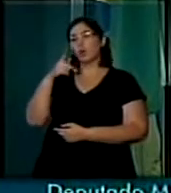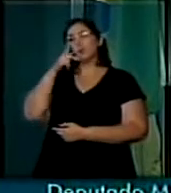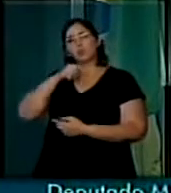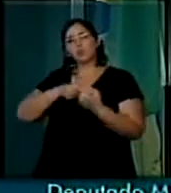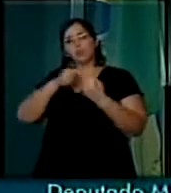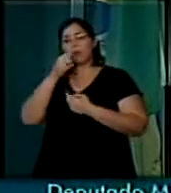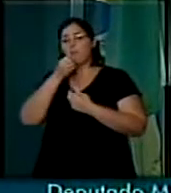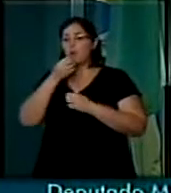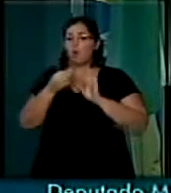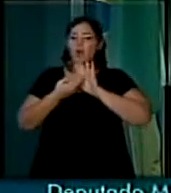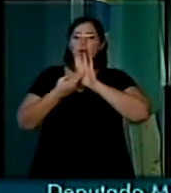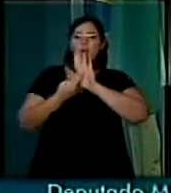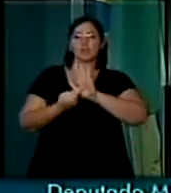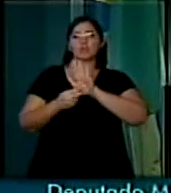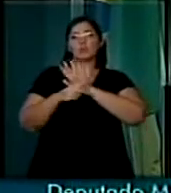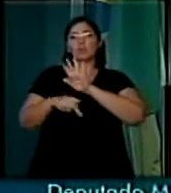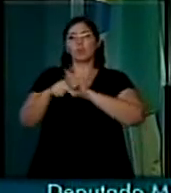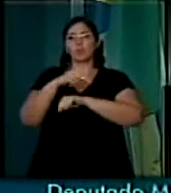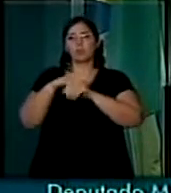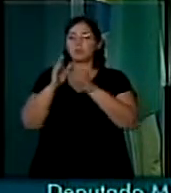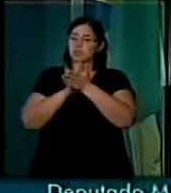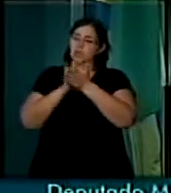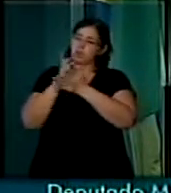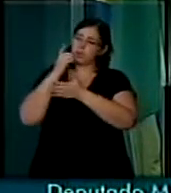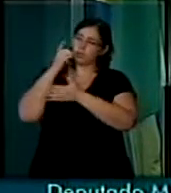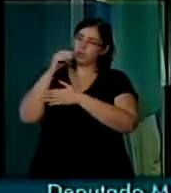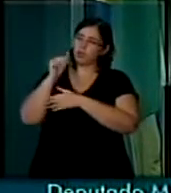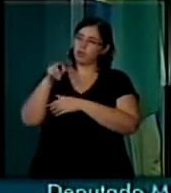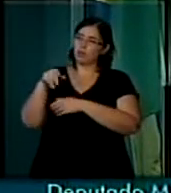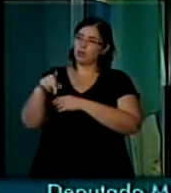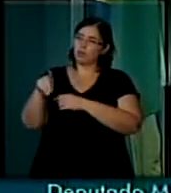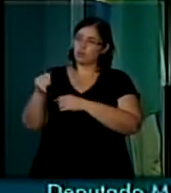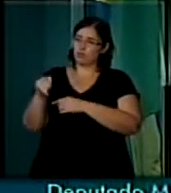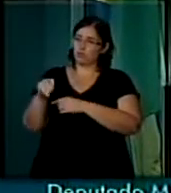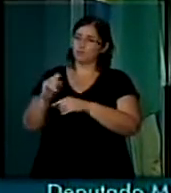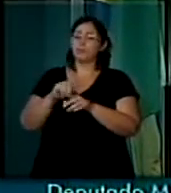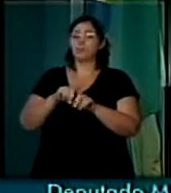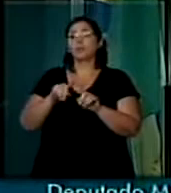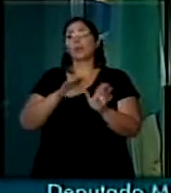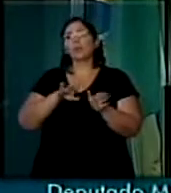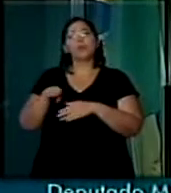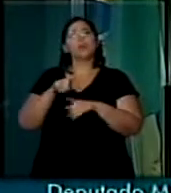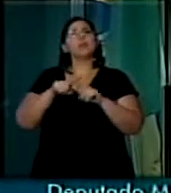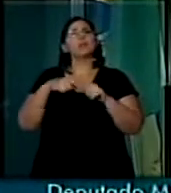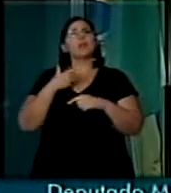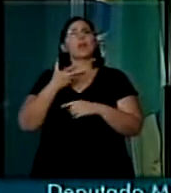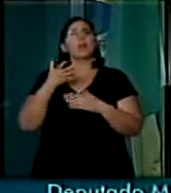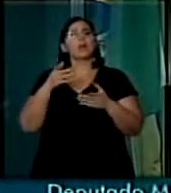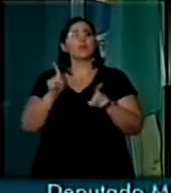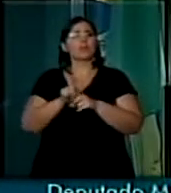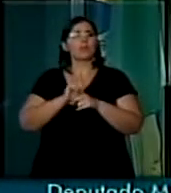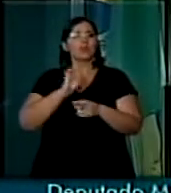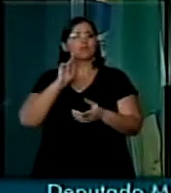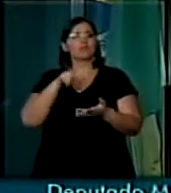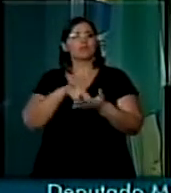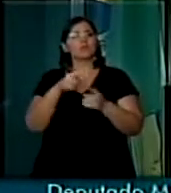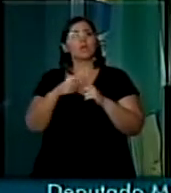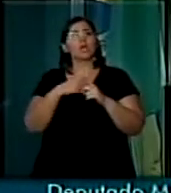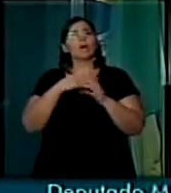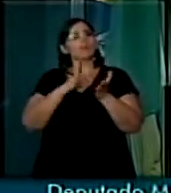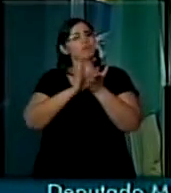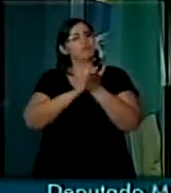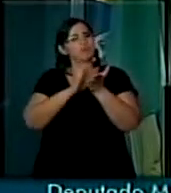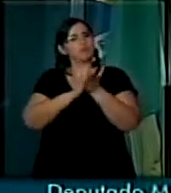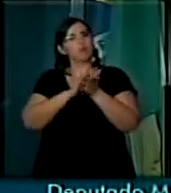bons representantes do nosso país. Parabéns, deputado Arnaldo. Mas eu quero aqui, neste momento, também congratular e